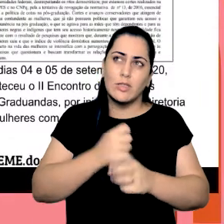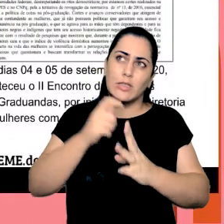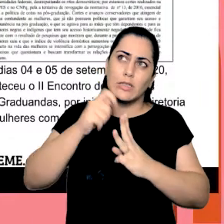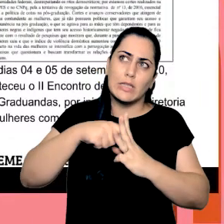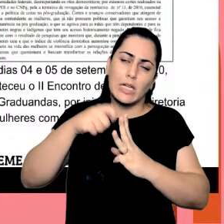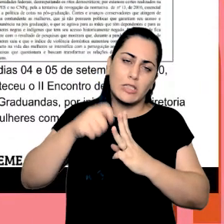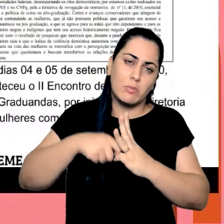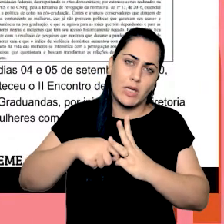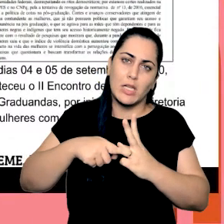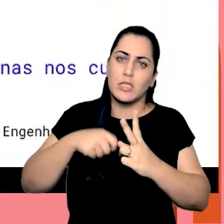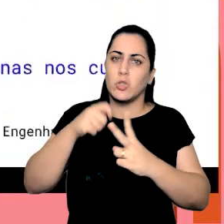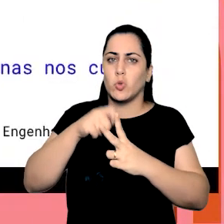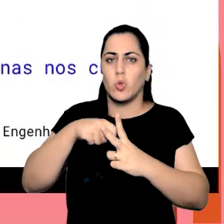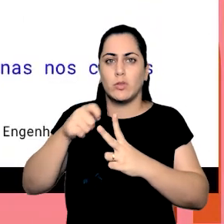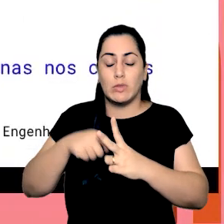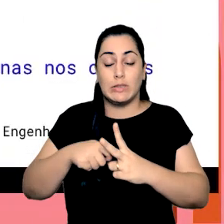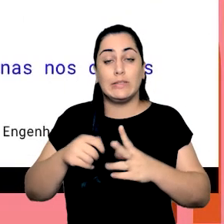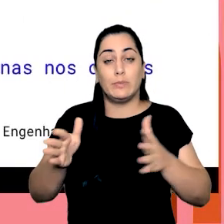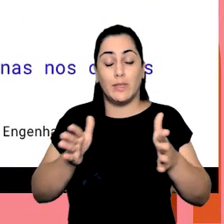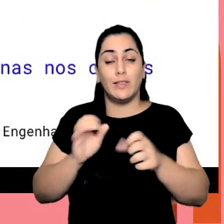meses dois meses de pandemia